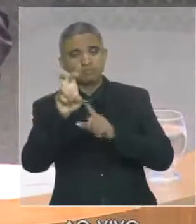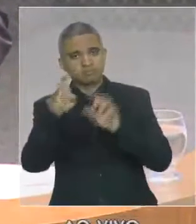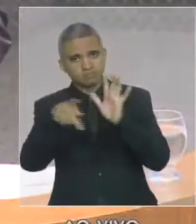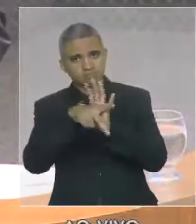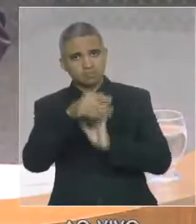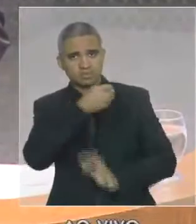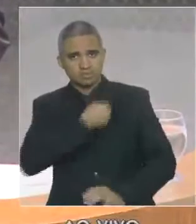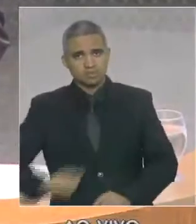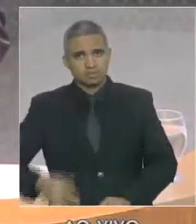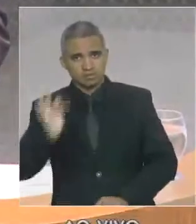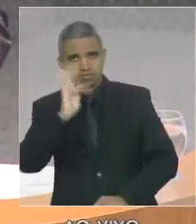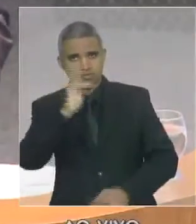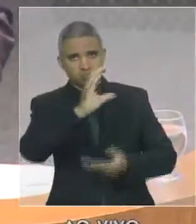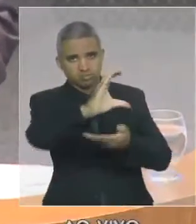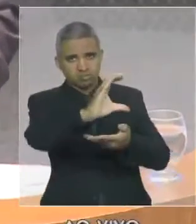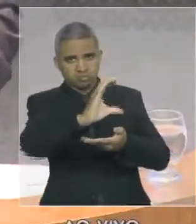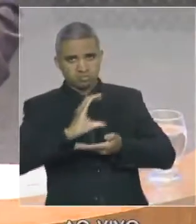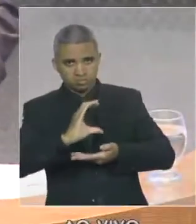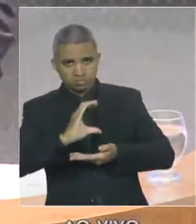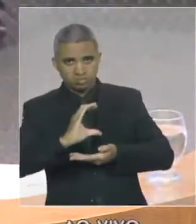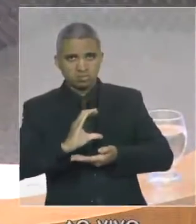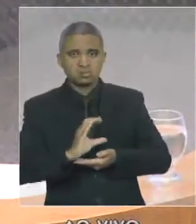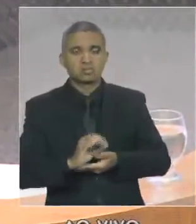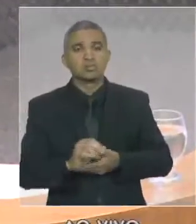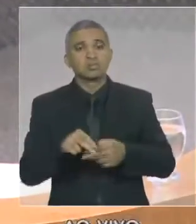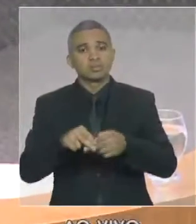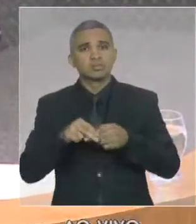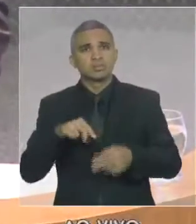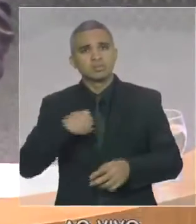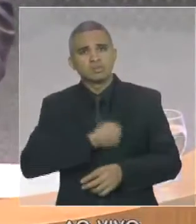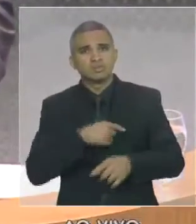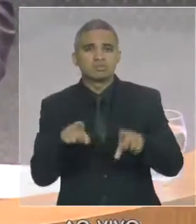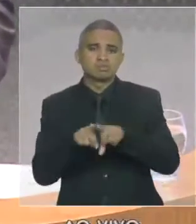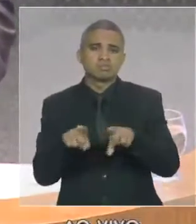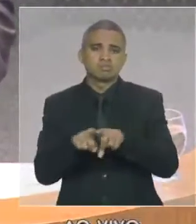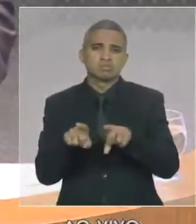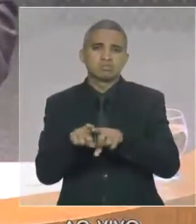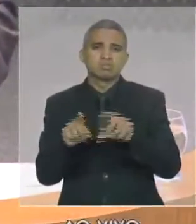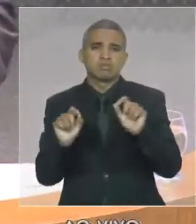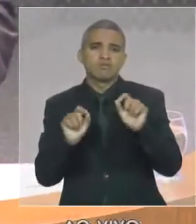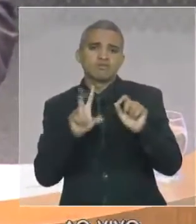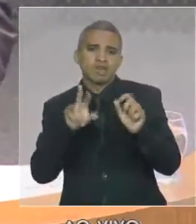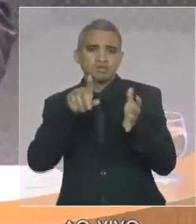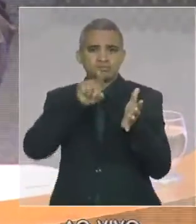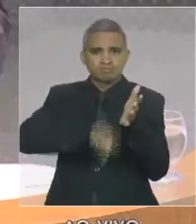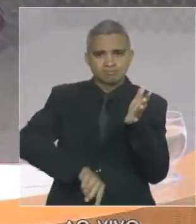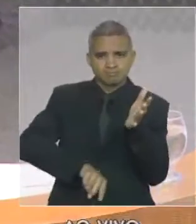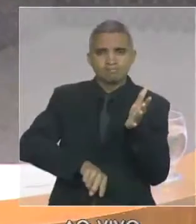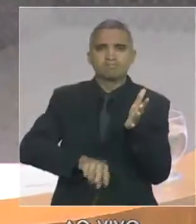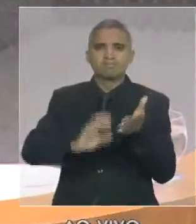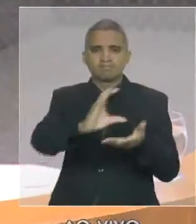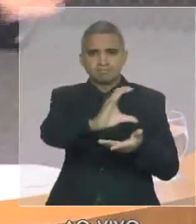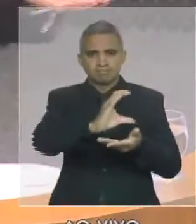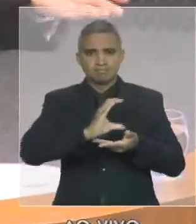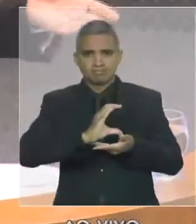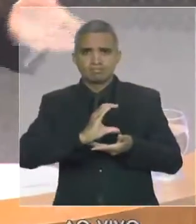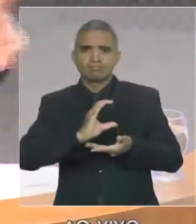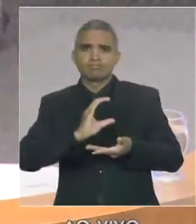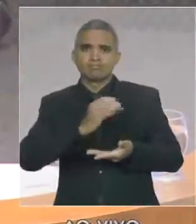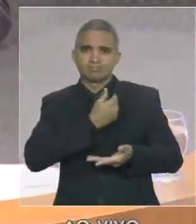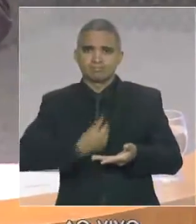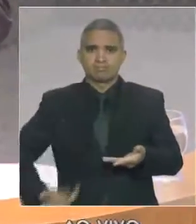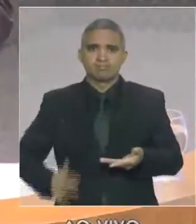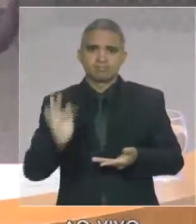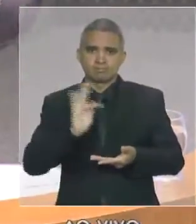temos, infelizmente, uma tendência de queda das transferências constitucionais federais. Ontem estivemos 25